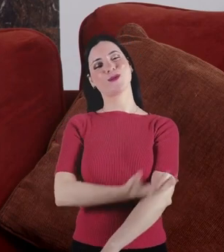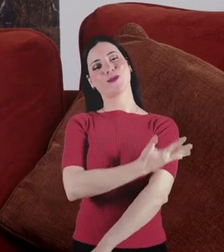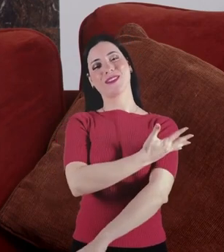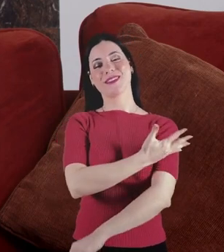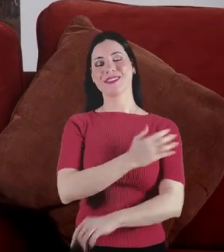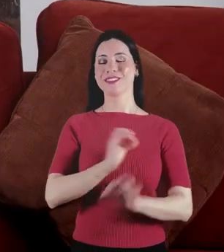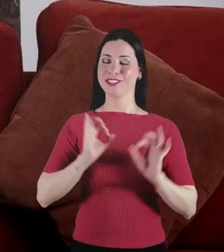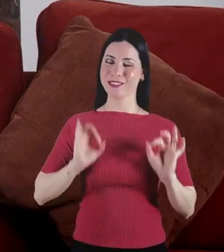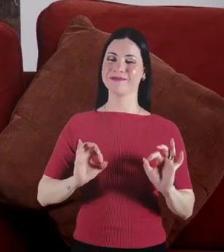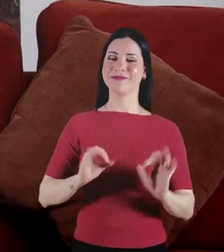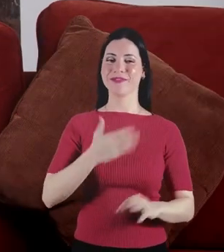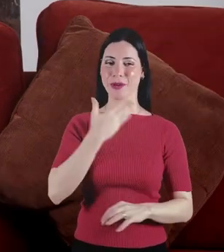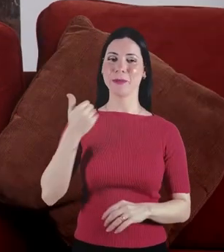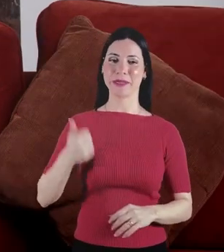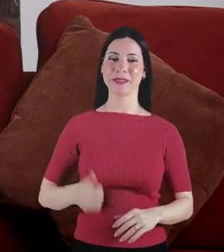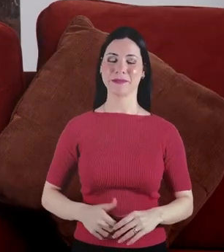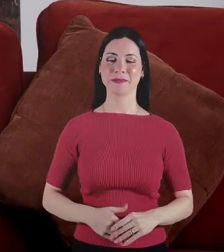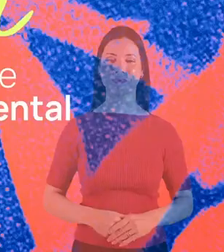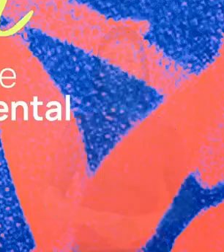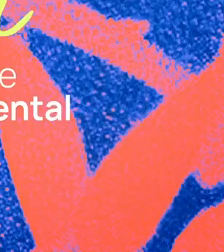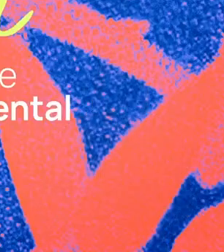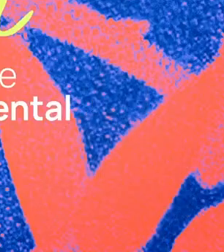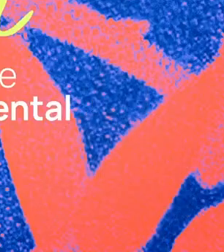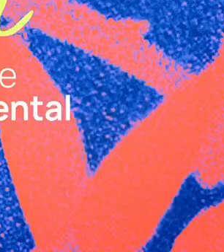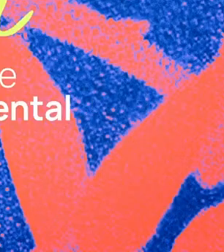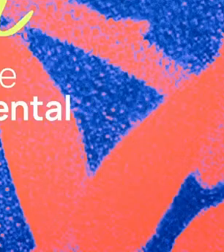emocionante e é algo que valeu a pena.